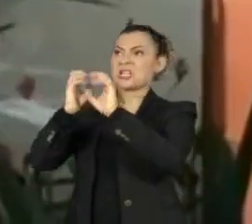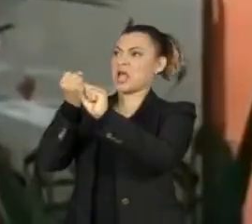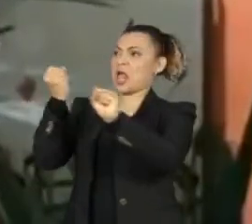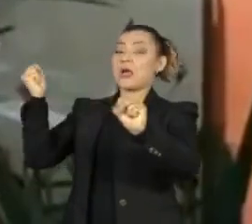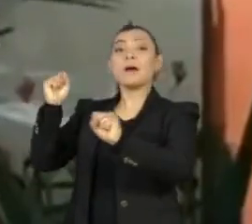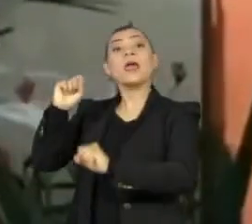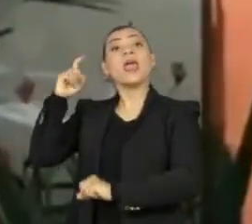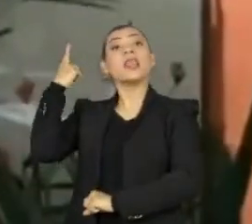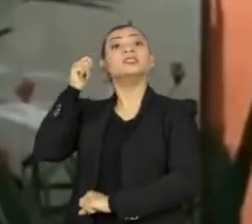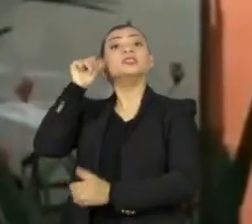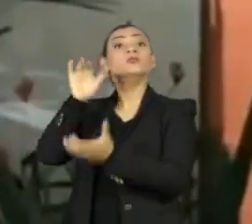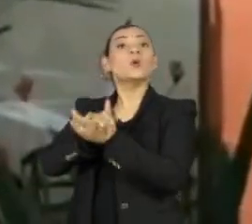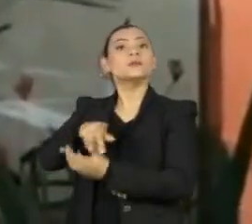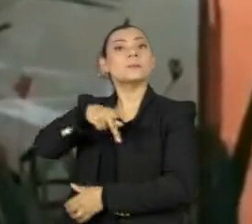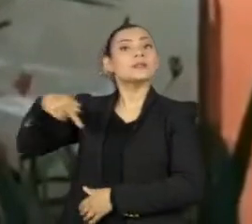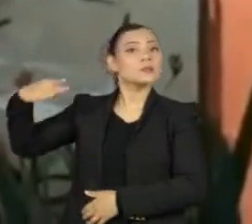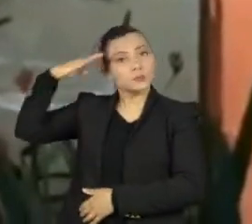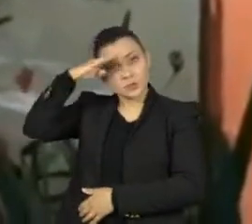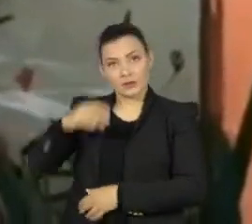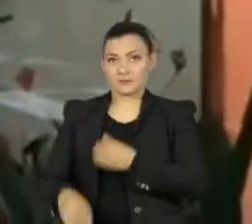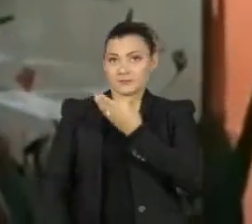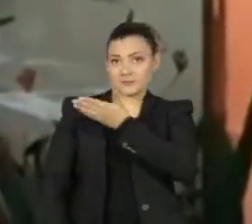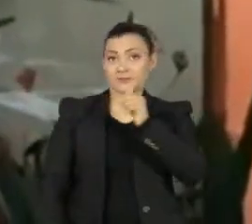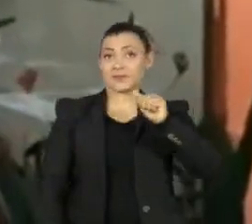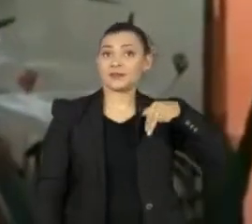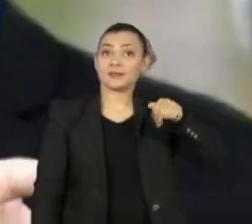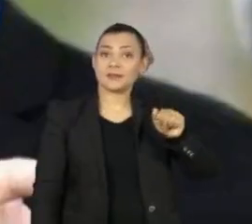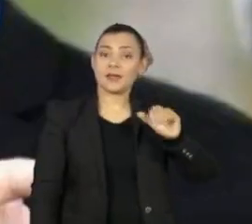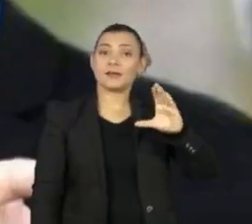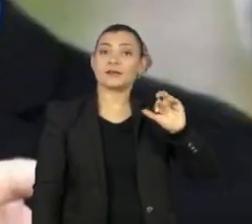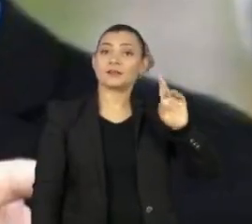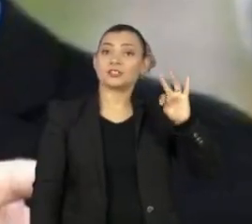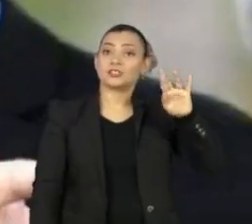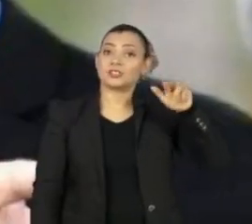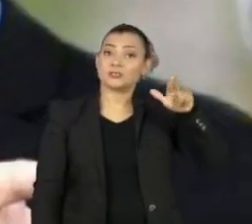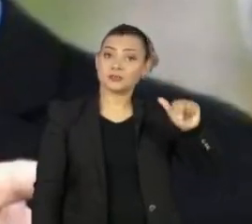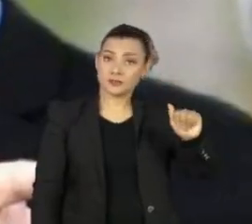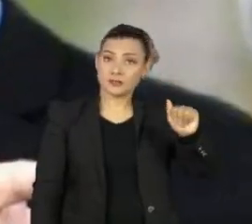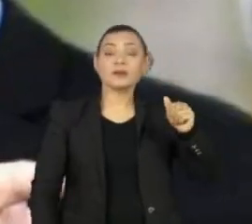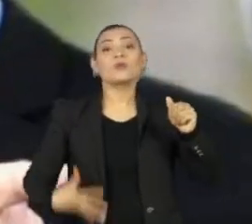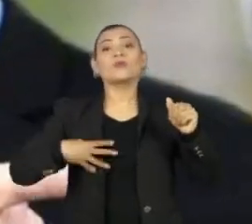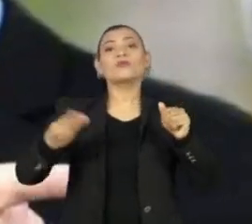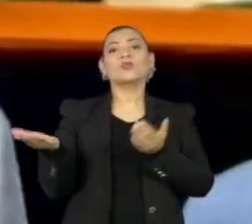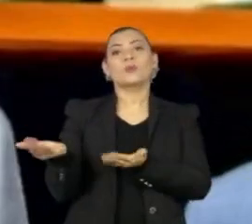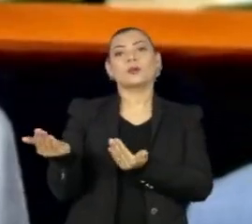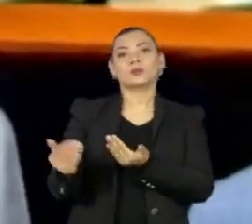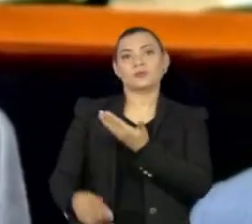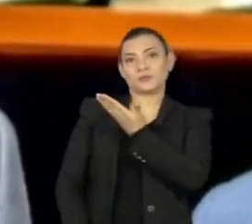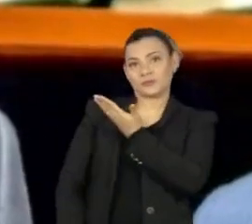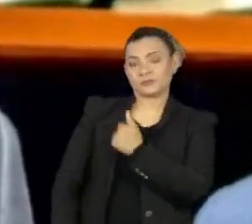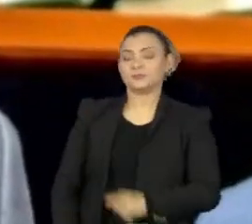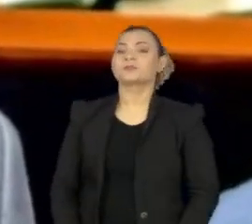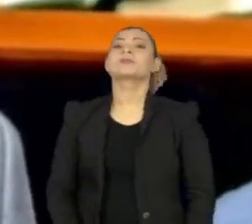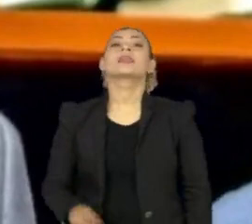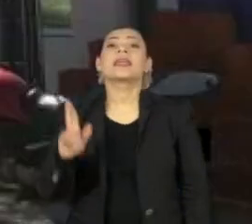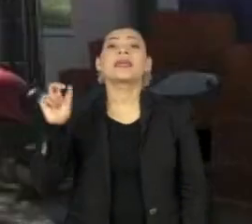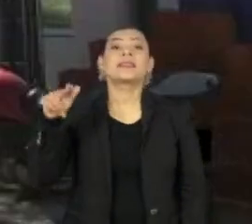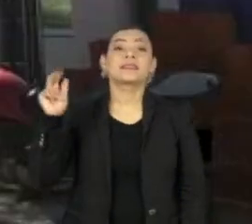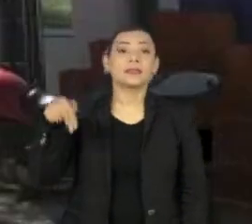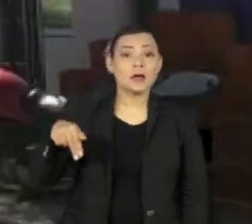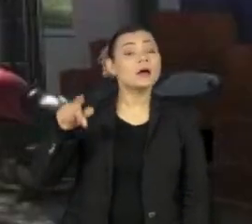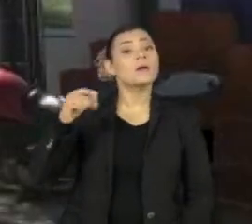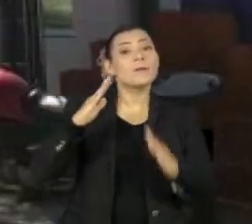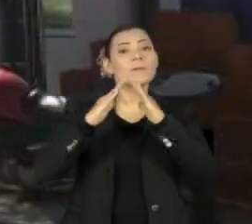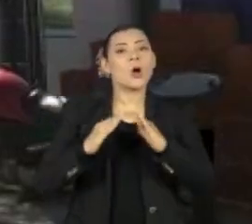Desde junho do ano passado, Ana Cristina Valle, ex-mulher de Jair Bolsonaro e o filho mais novo do presidente Jair Renan, vivem